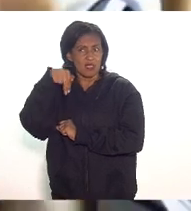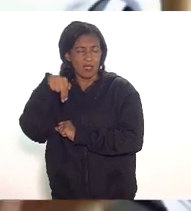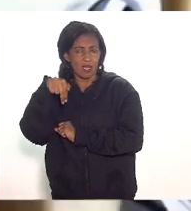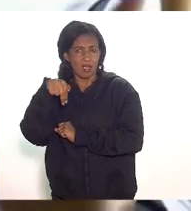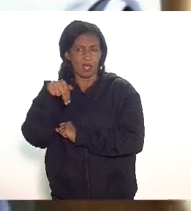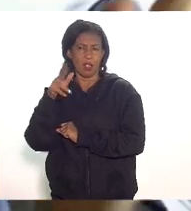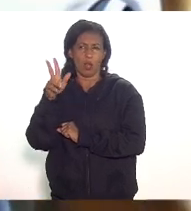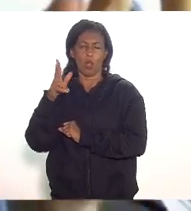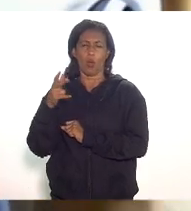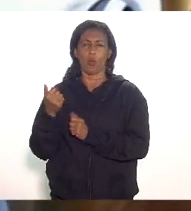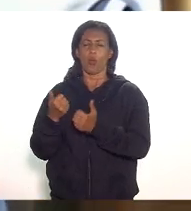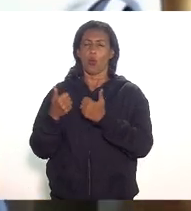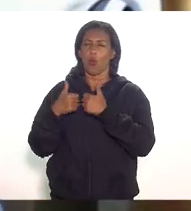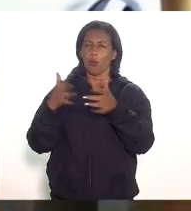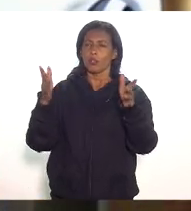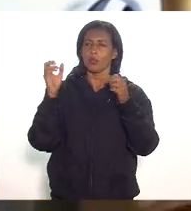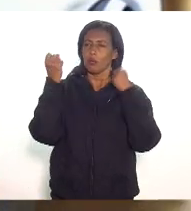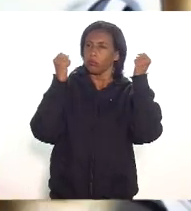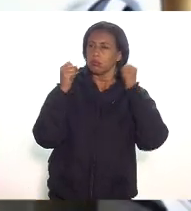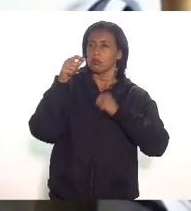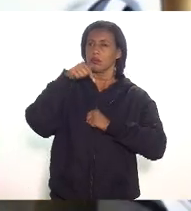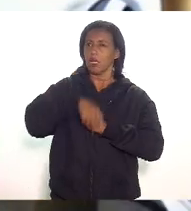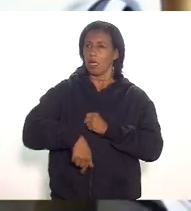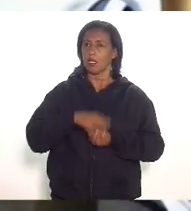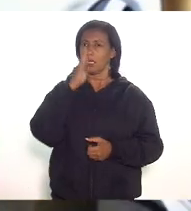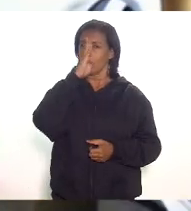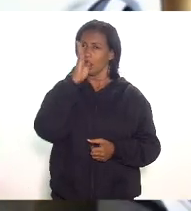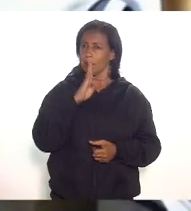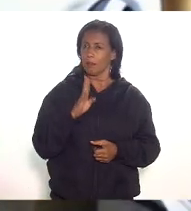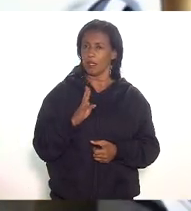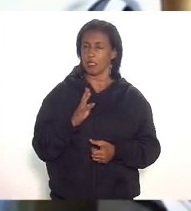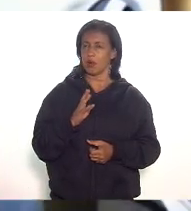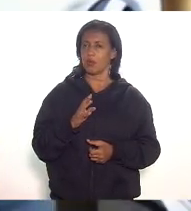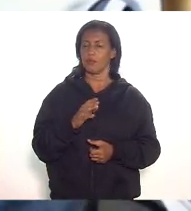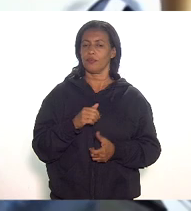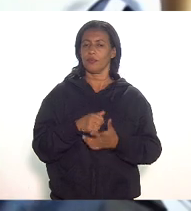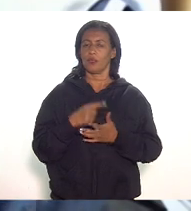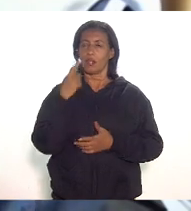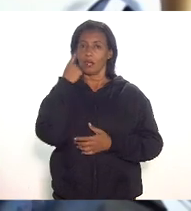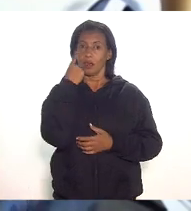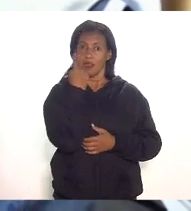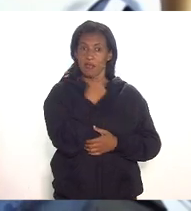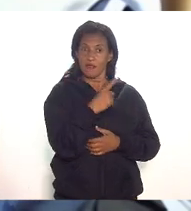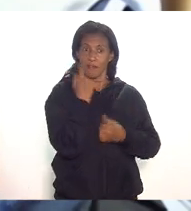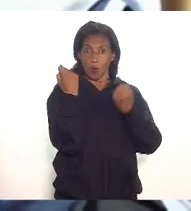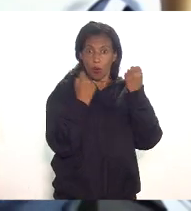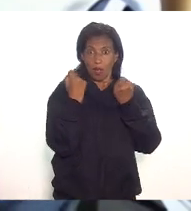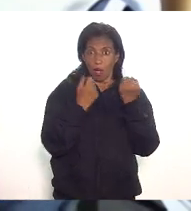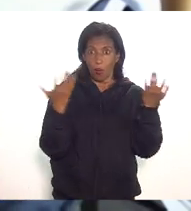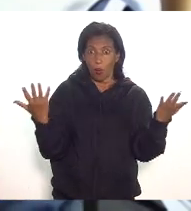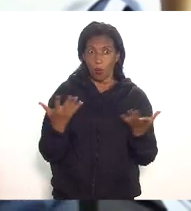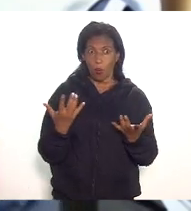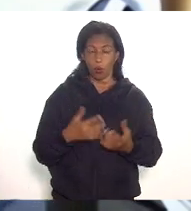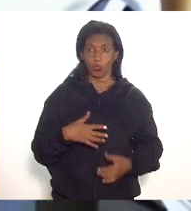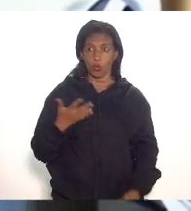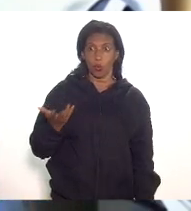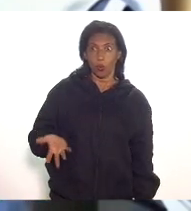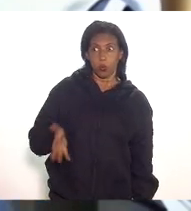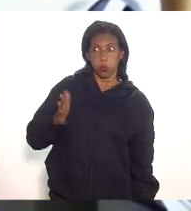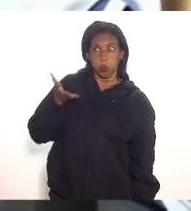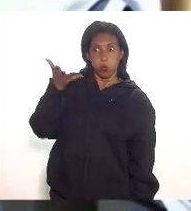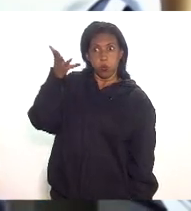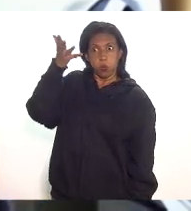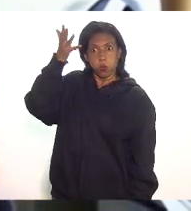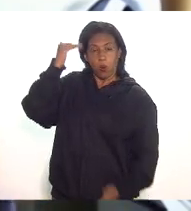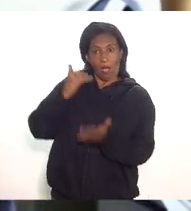quando começou a produzir aqui pegar as inflações acumuladas e ver o preço do carro hoje está muito acima da